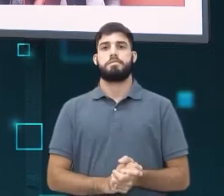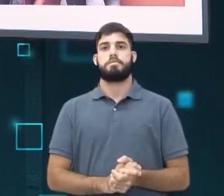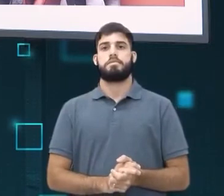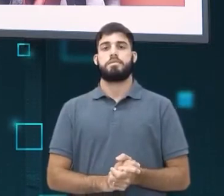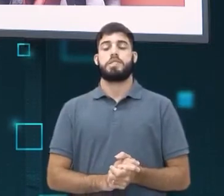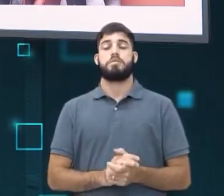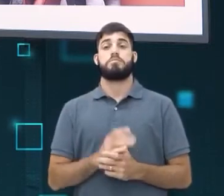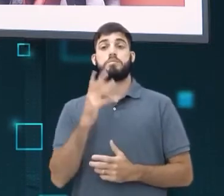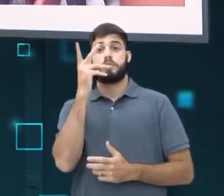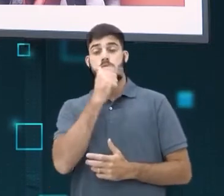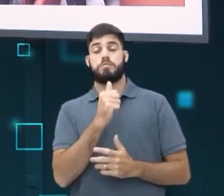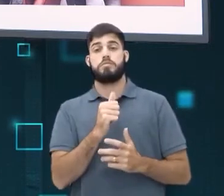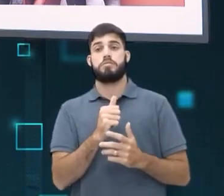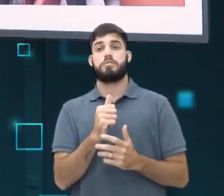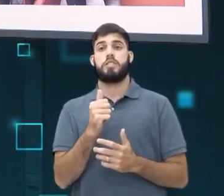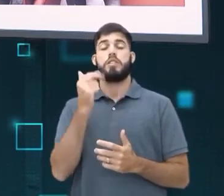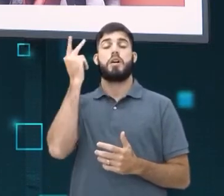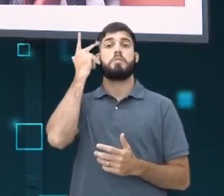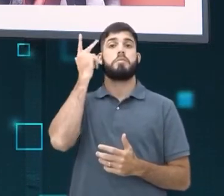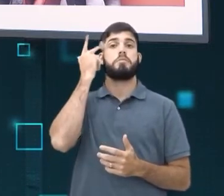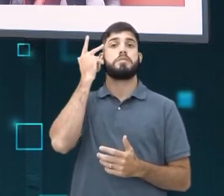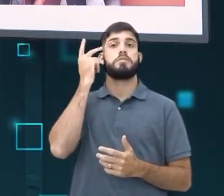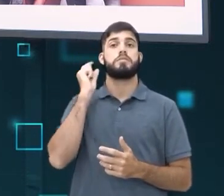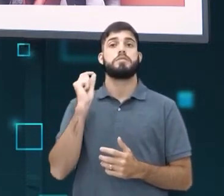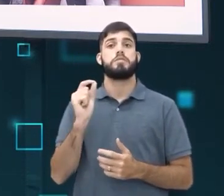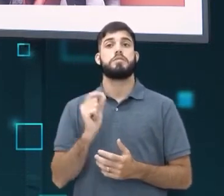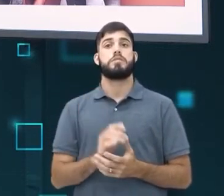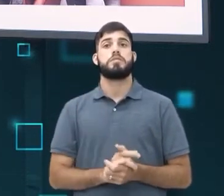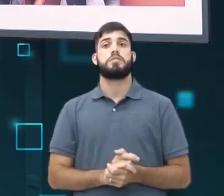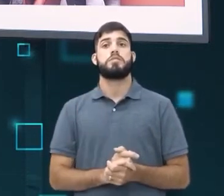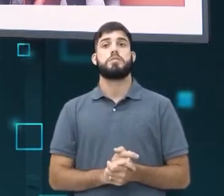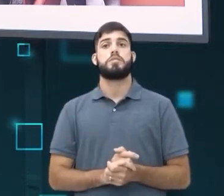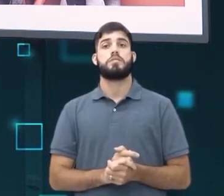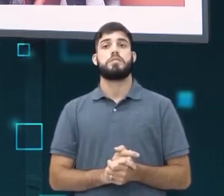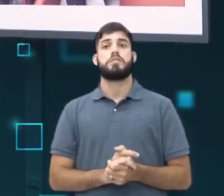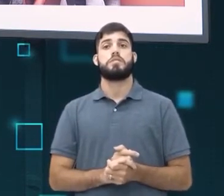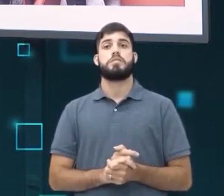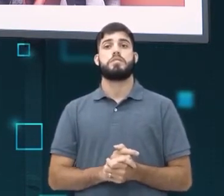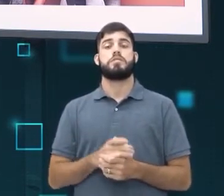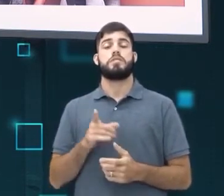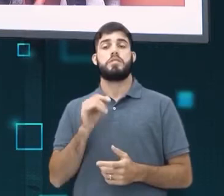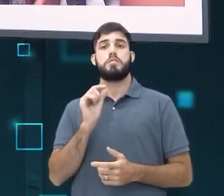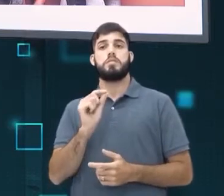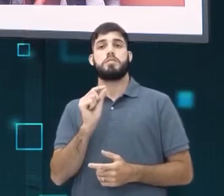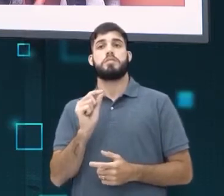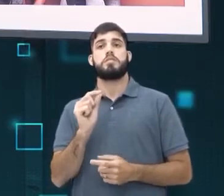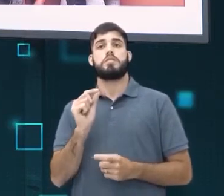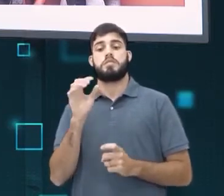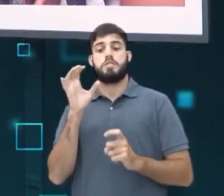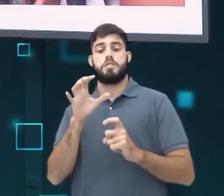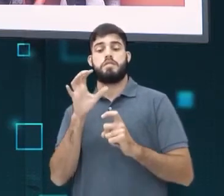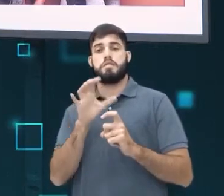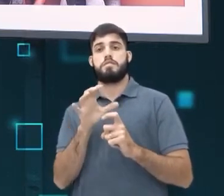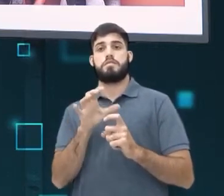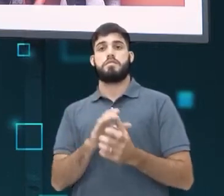padrão de beleza normalmente é o que incita que as pessoas